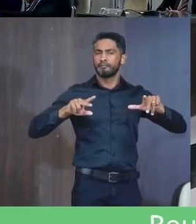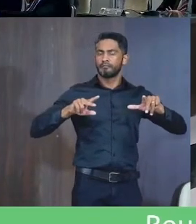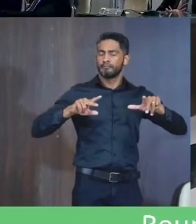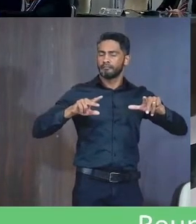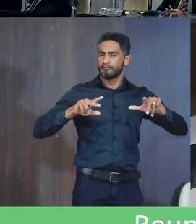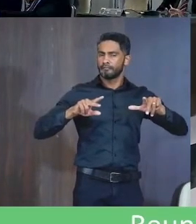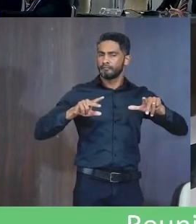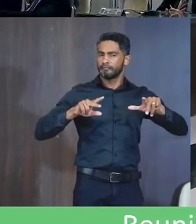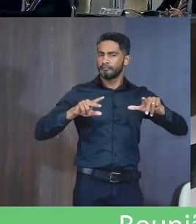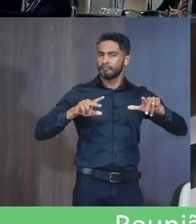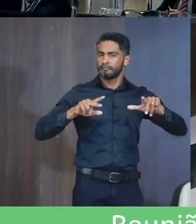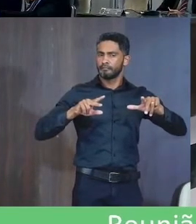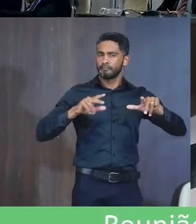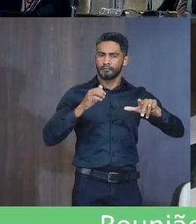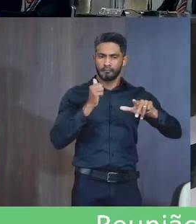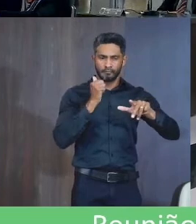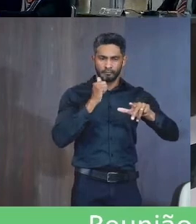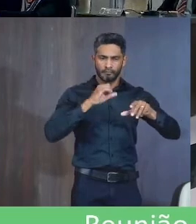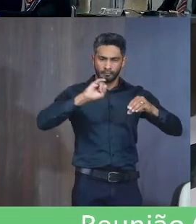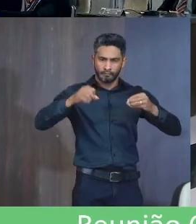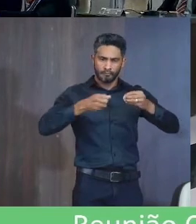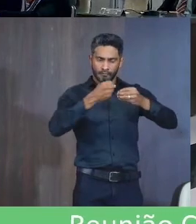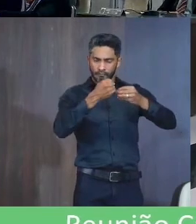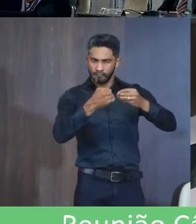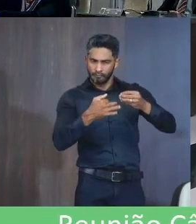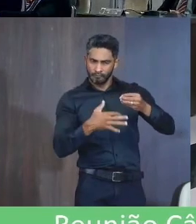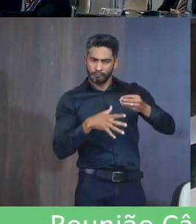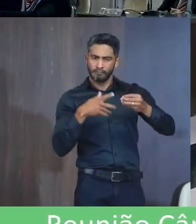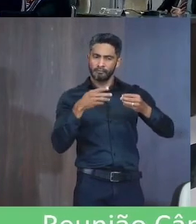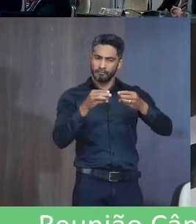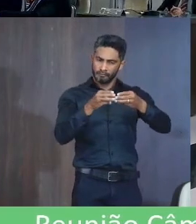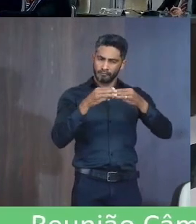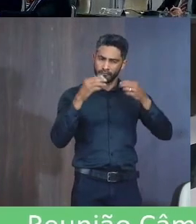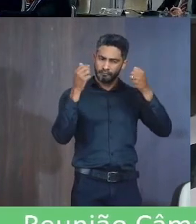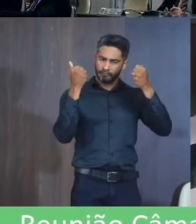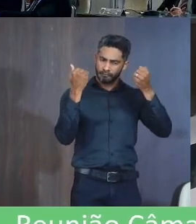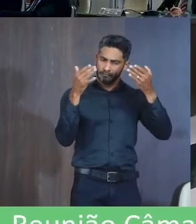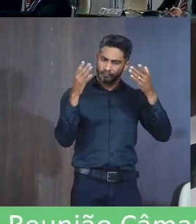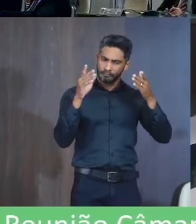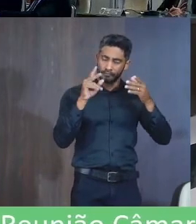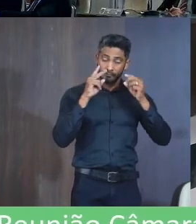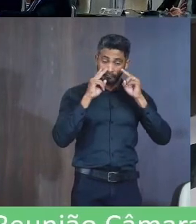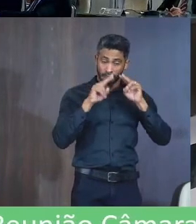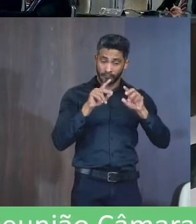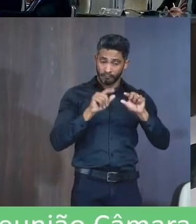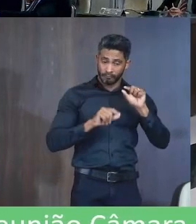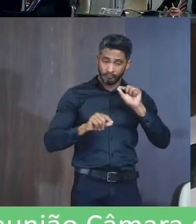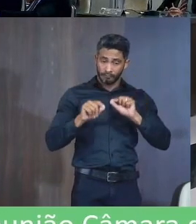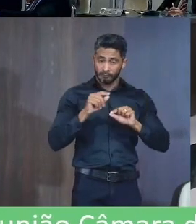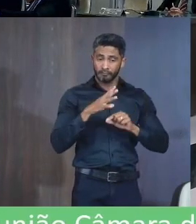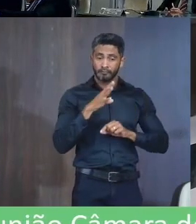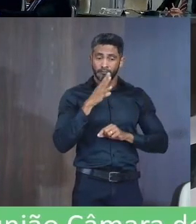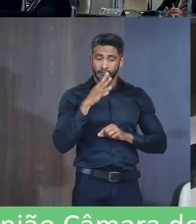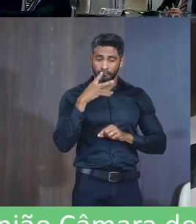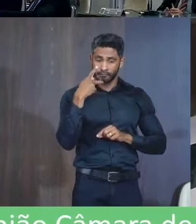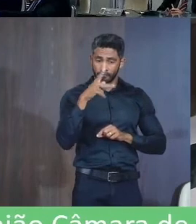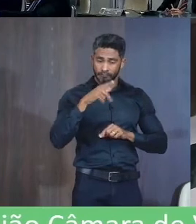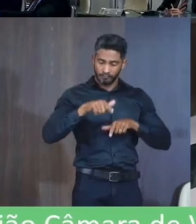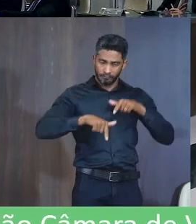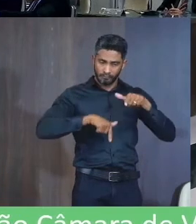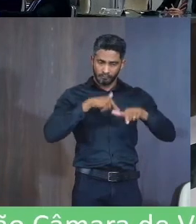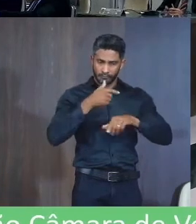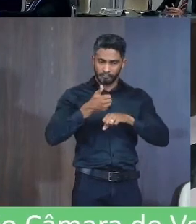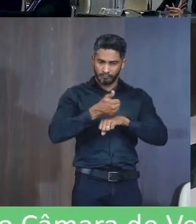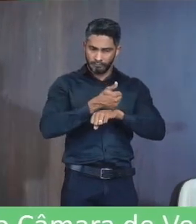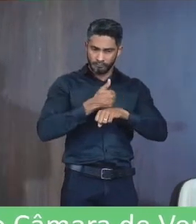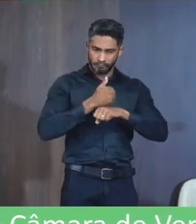Desintometria Óssea Justificativa Justifica-se A presente moção De aplauso Tendo em vista Reconhecer o seu trabalho Profissional